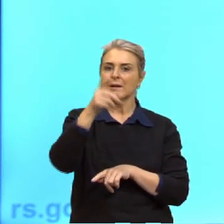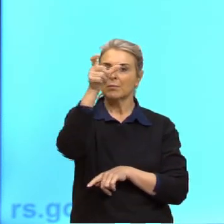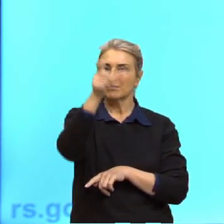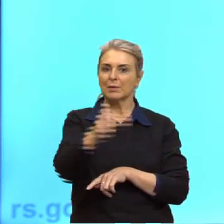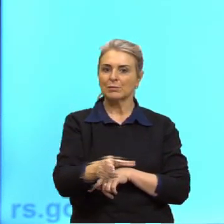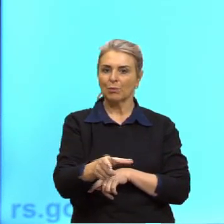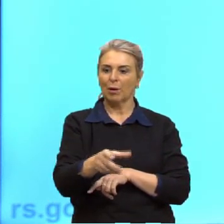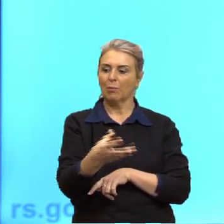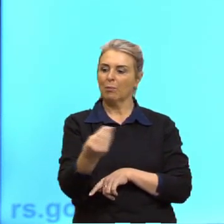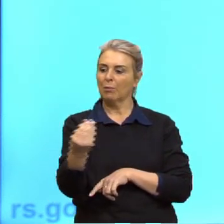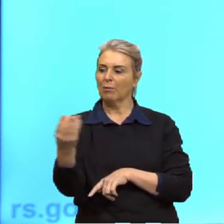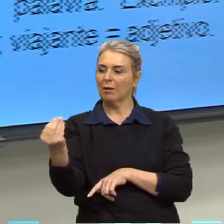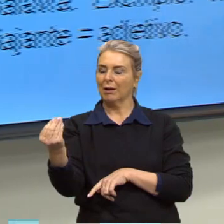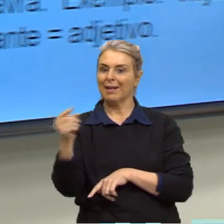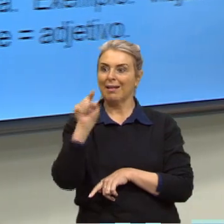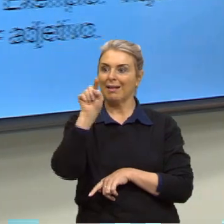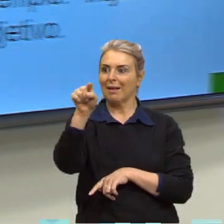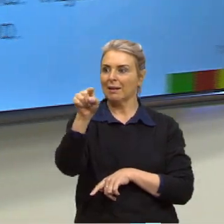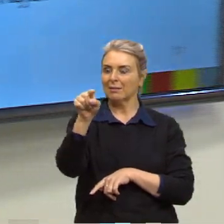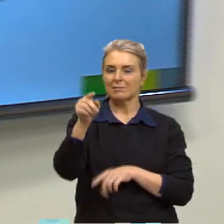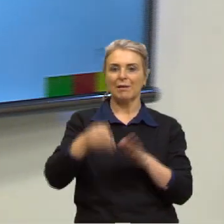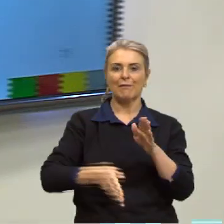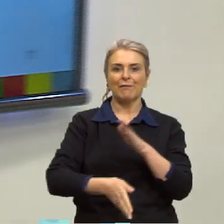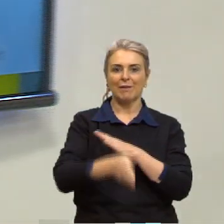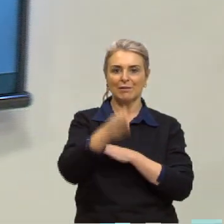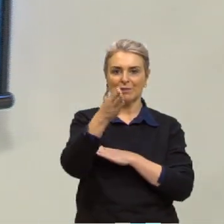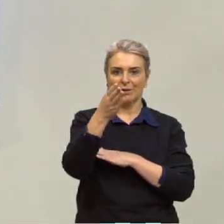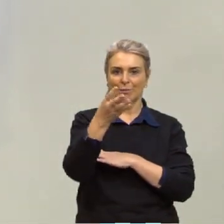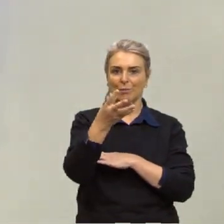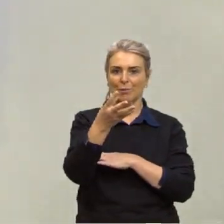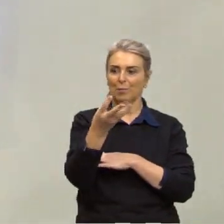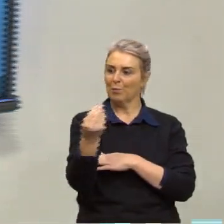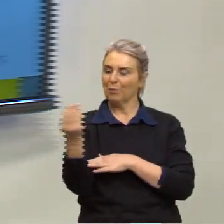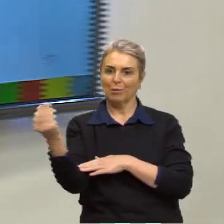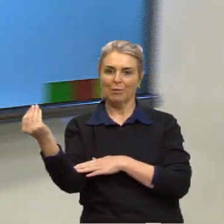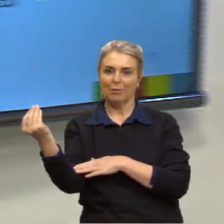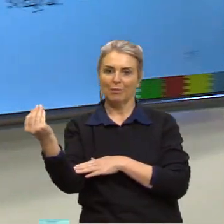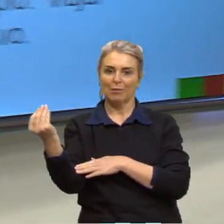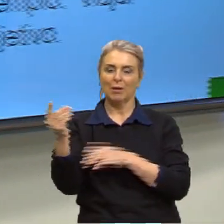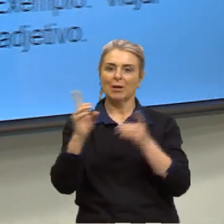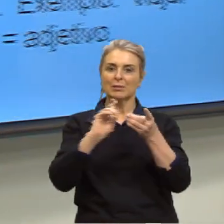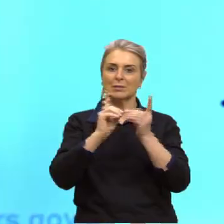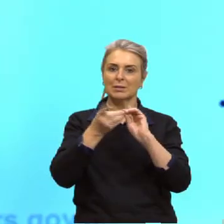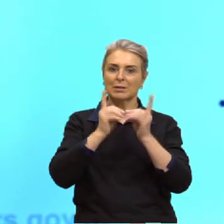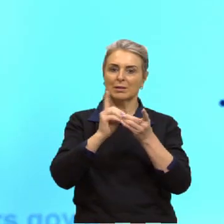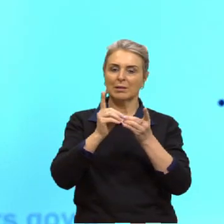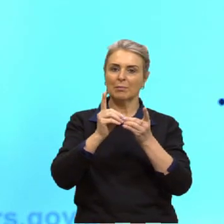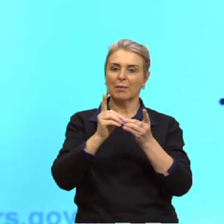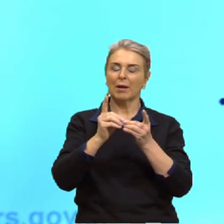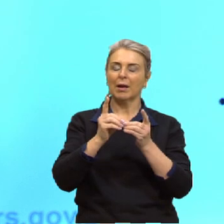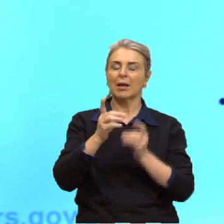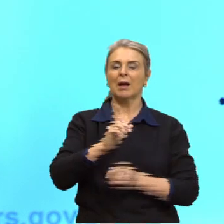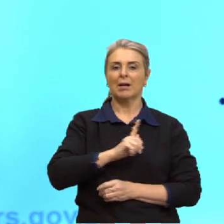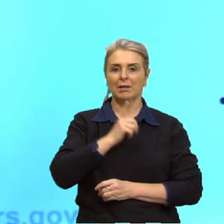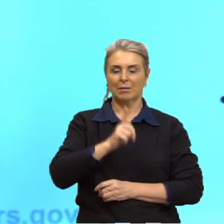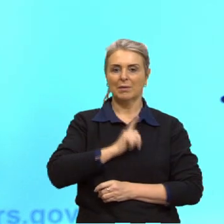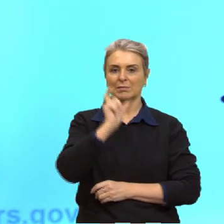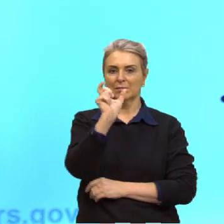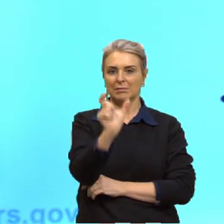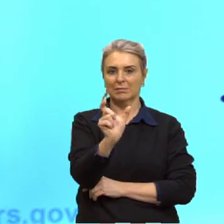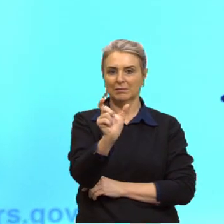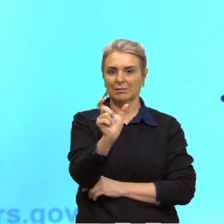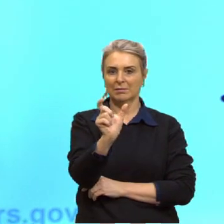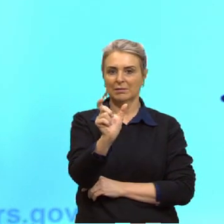plural. Eles viajaram. E as desinências também podem indicar a classe gramatical de uma palavra. Exemplo,